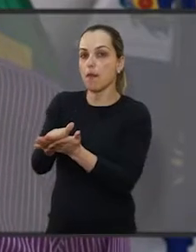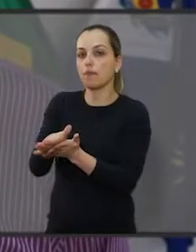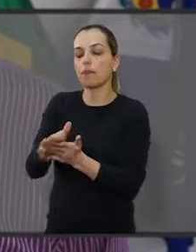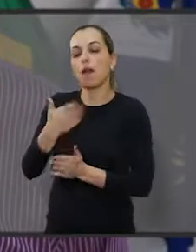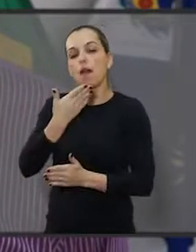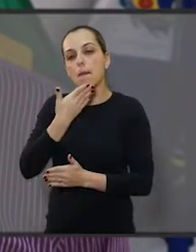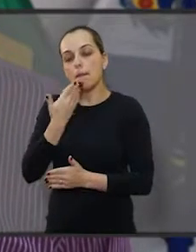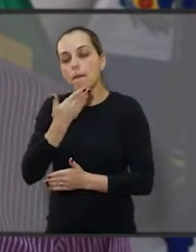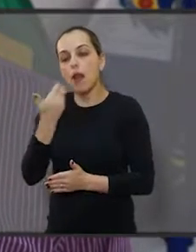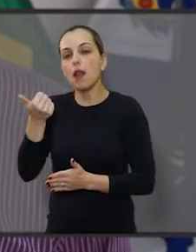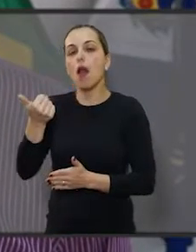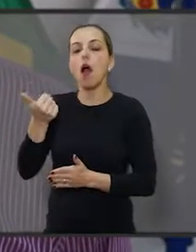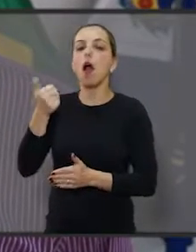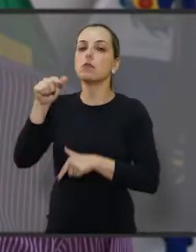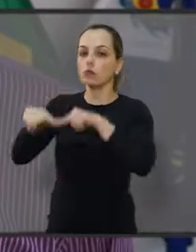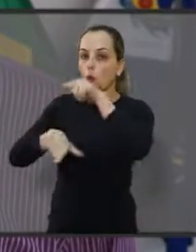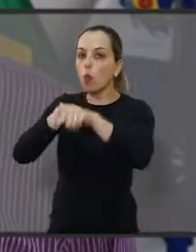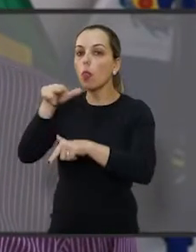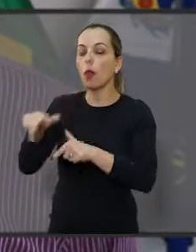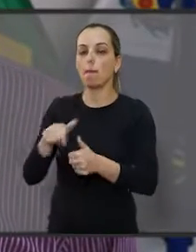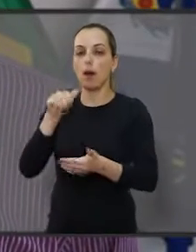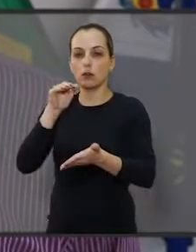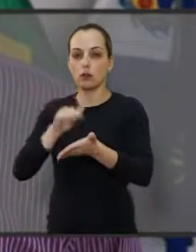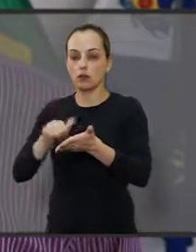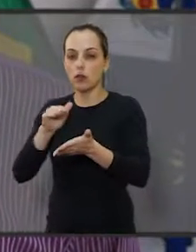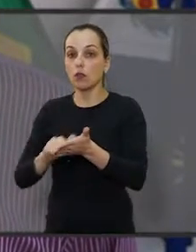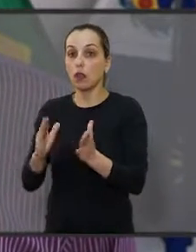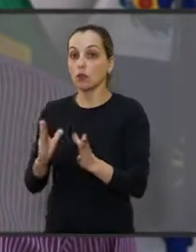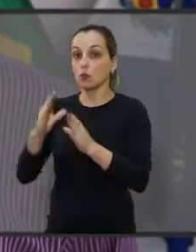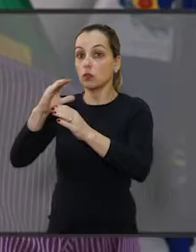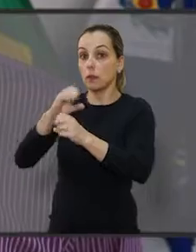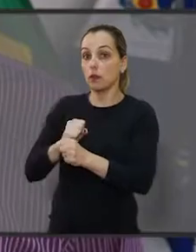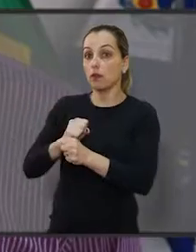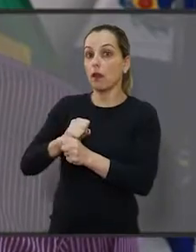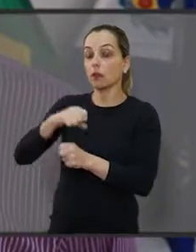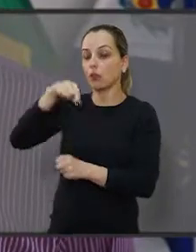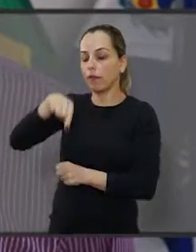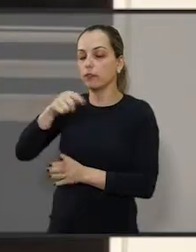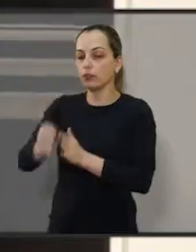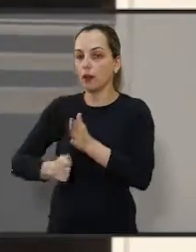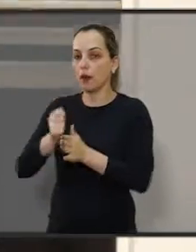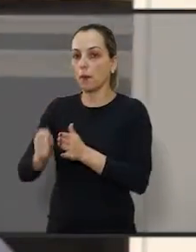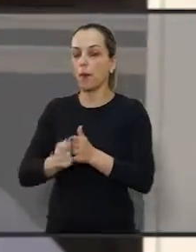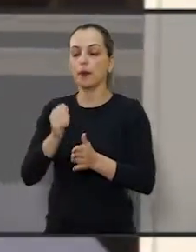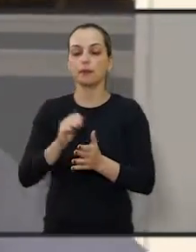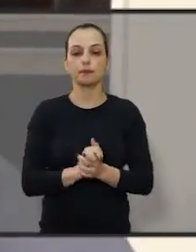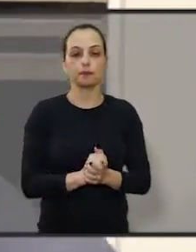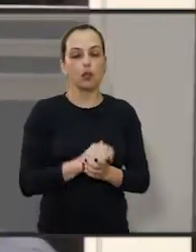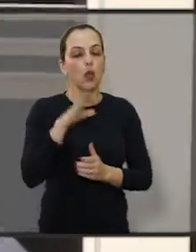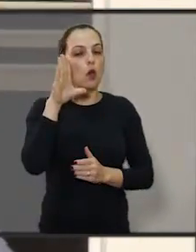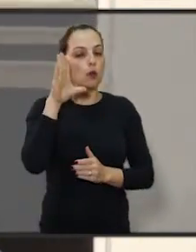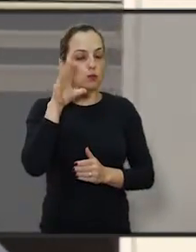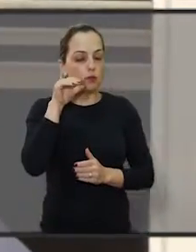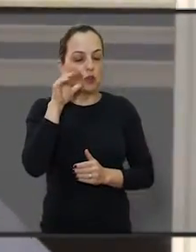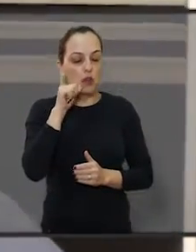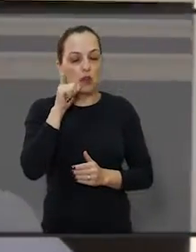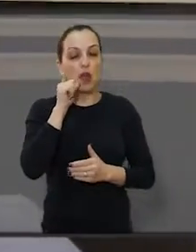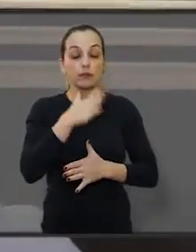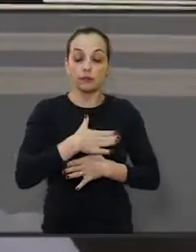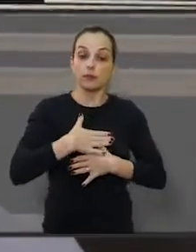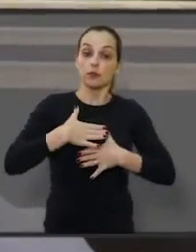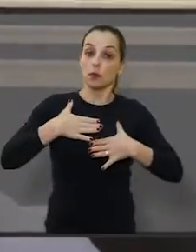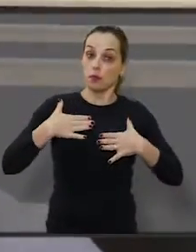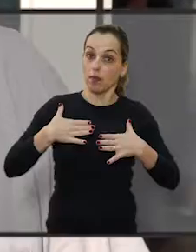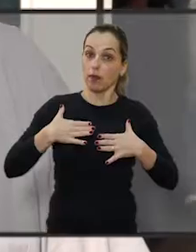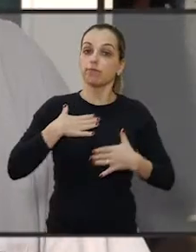Isso facilita muito, inclusive, também os serviços dos escritórios da cidade de Araraquara. Para os funcionários de escritórios de contabilidade,